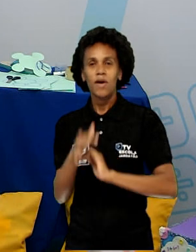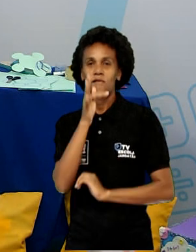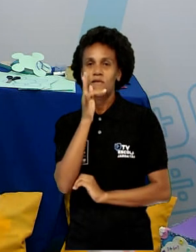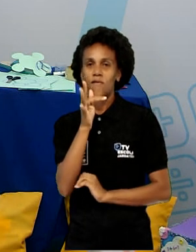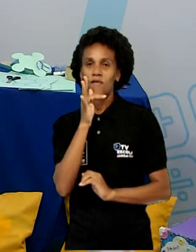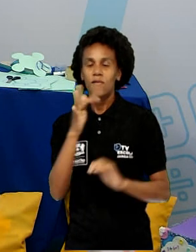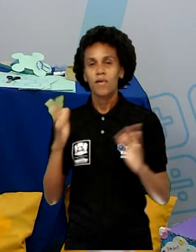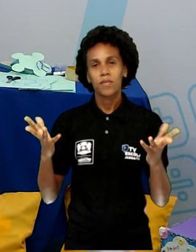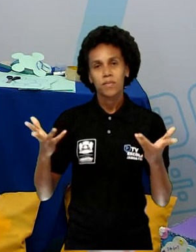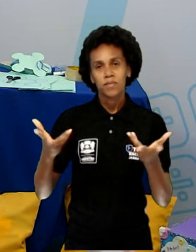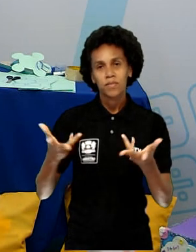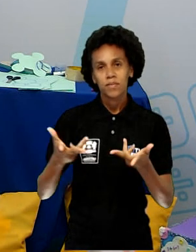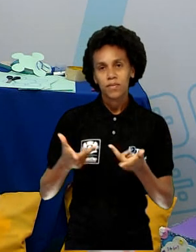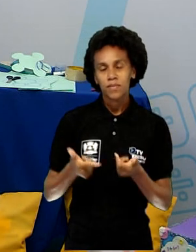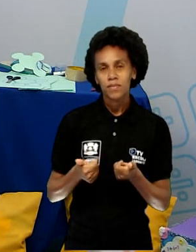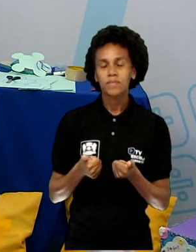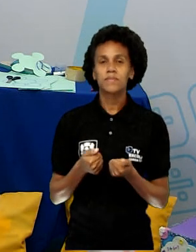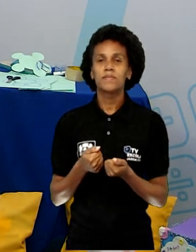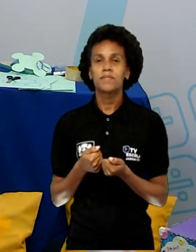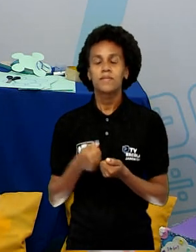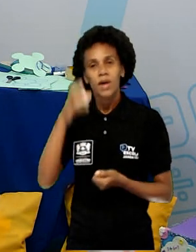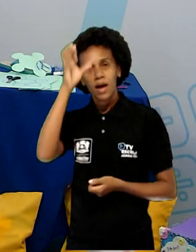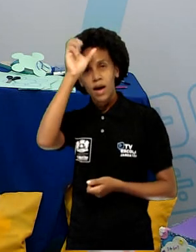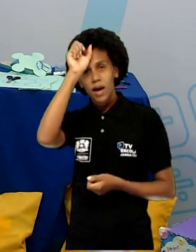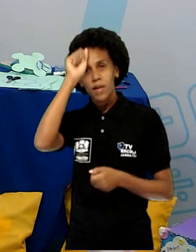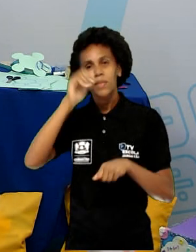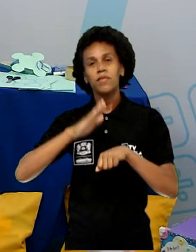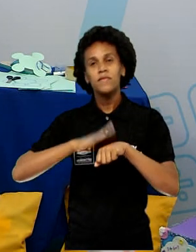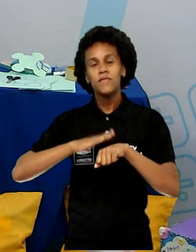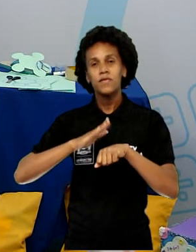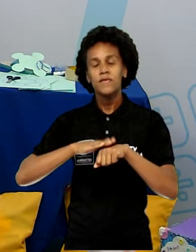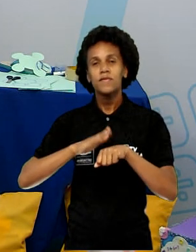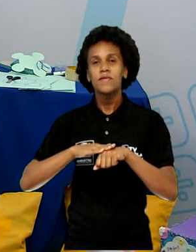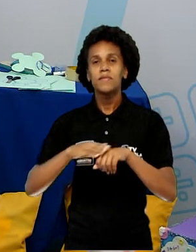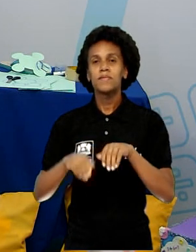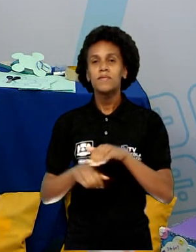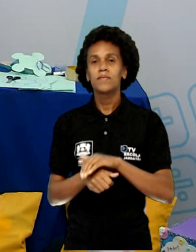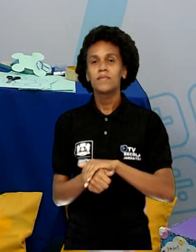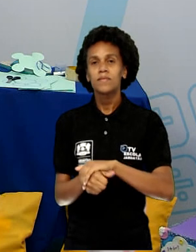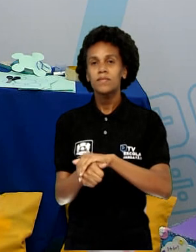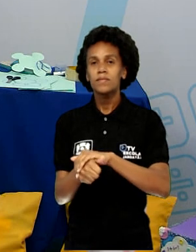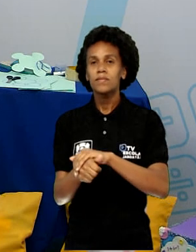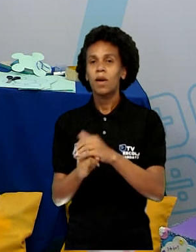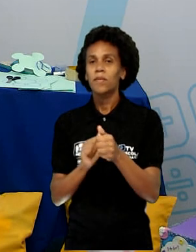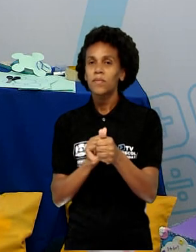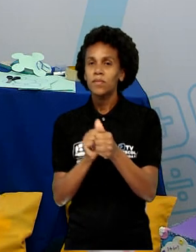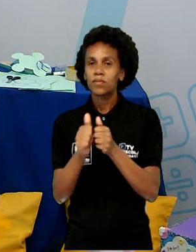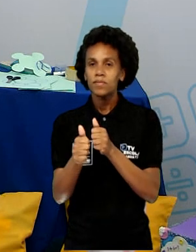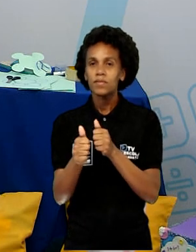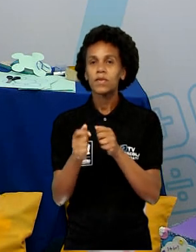a construir as tartaruguinhas para a corrida. Não é? E fizemos o desafio. Então,